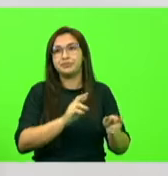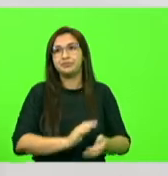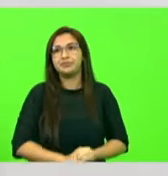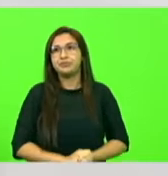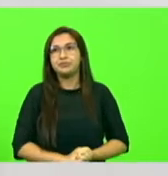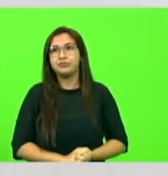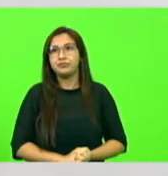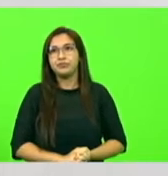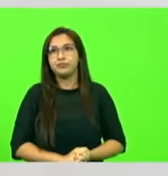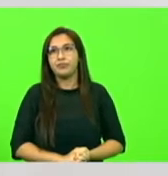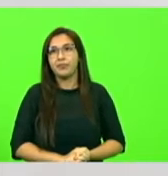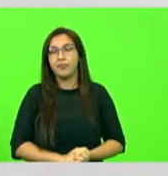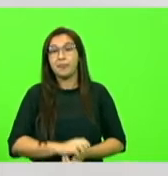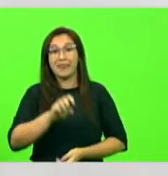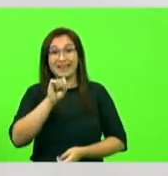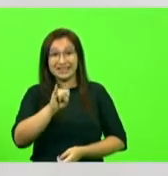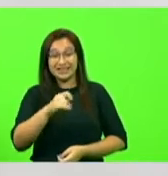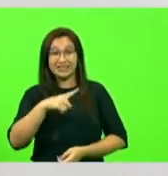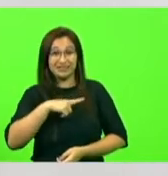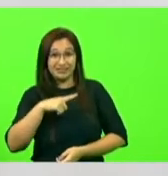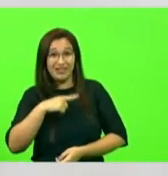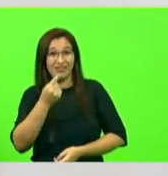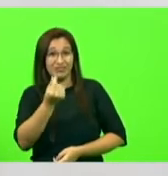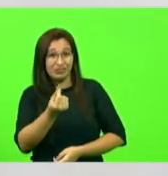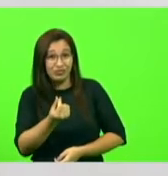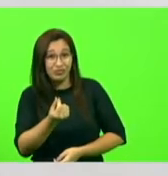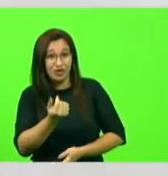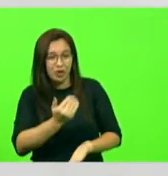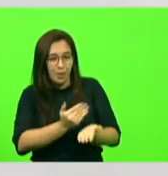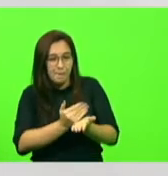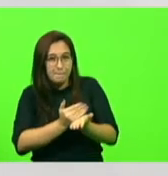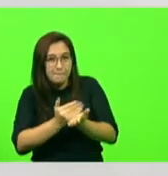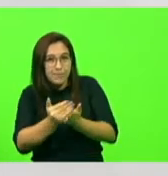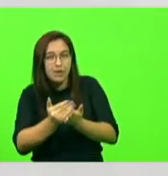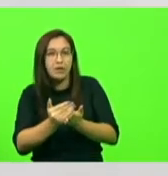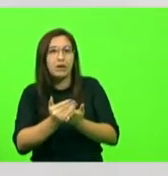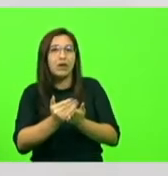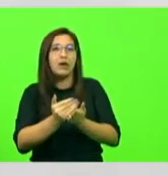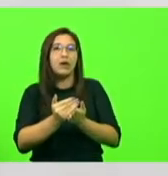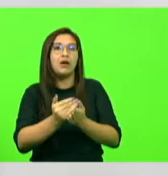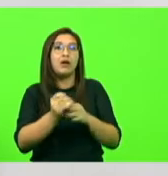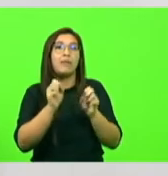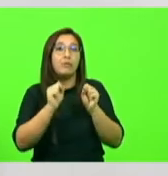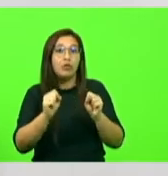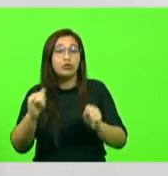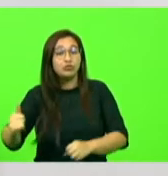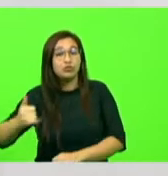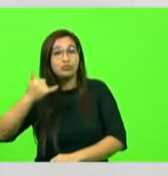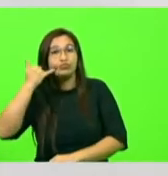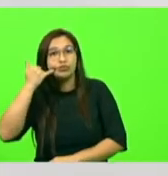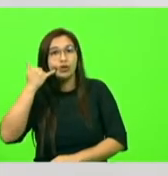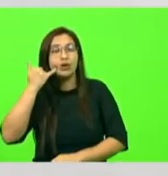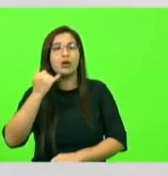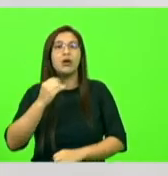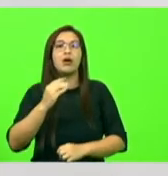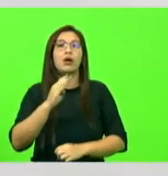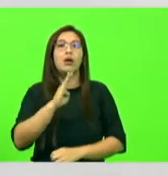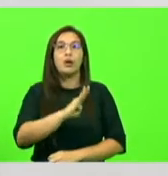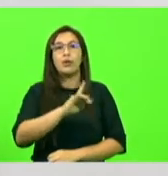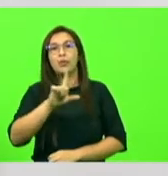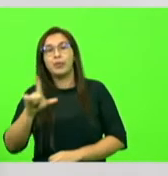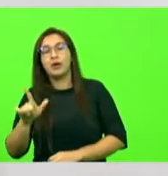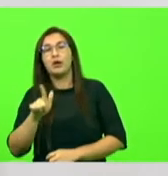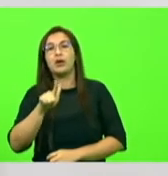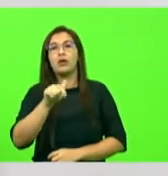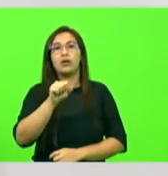E que o Estado, se tem esse dinheiro, sobrando esses 400 milhões, ligue, faça a ligação lá de Blumenau, Gaspar,